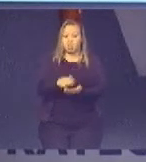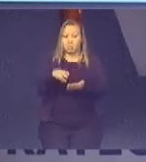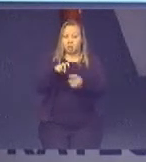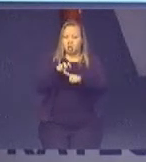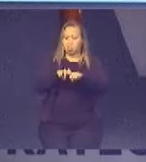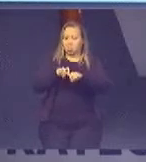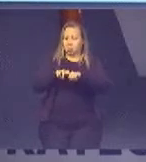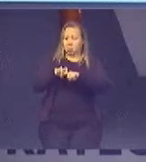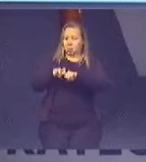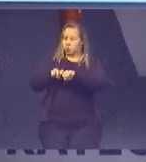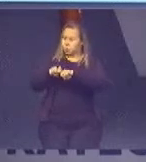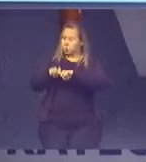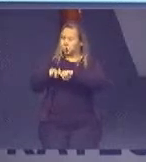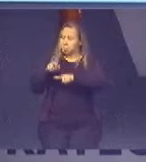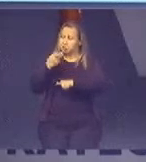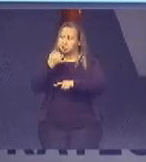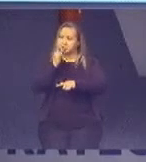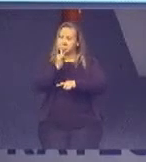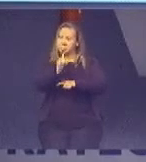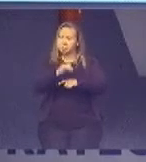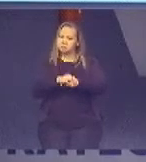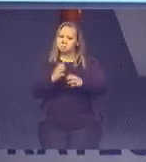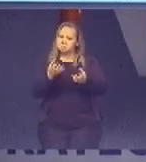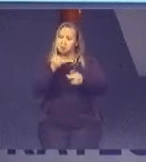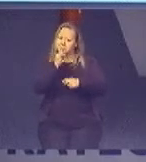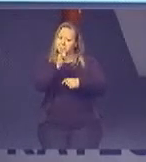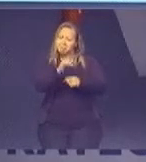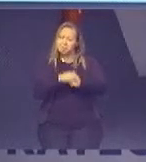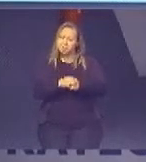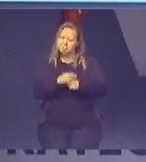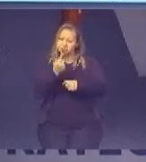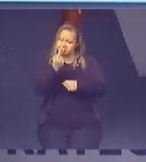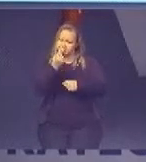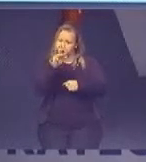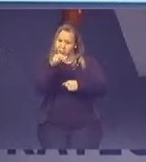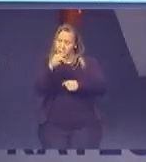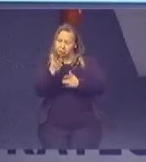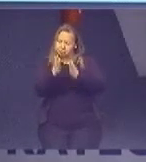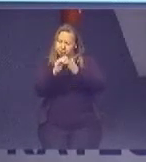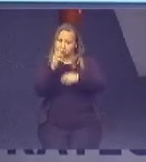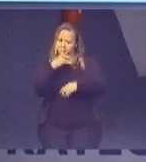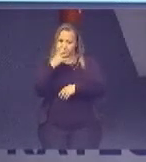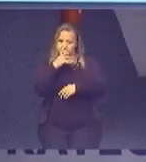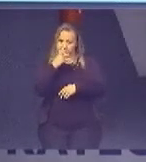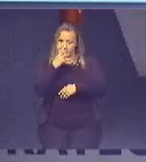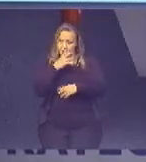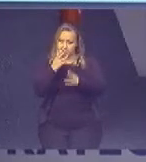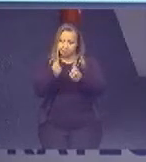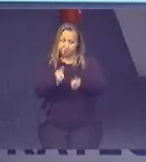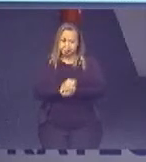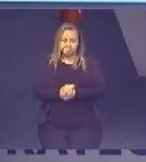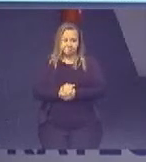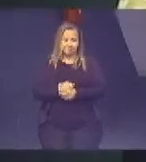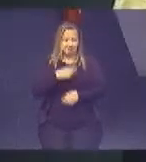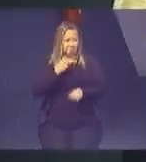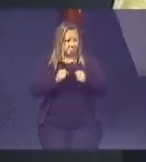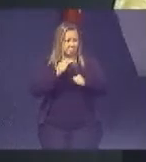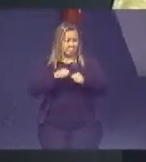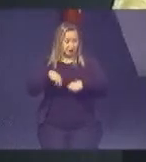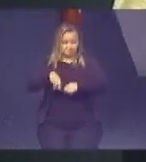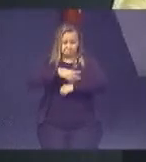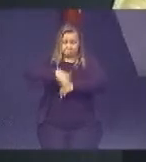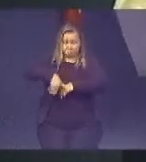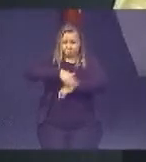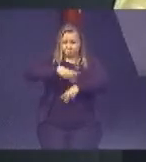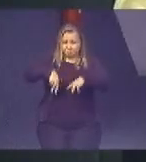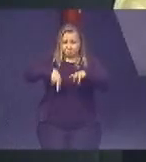senta na cadeira e diz assim, eu quero falar com a senhora, e eu digo assim, só um minuto que eu vou lhe atender. E naquela correria, porque no Justiça no Bairro eu